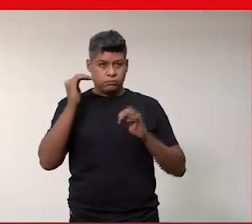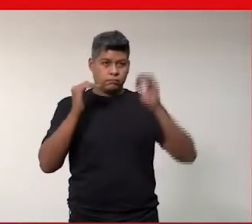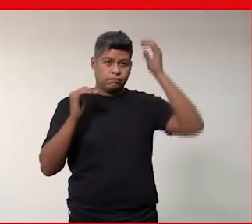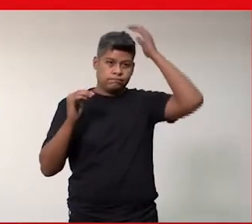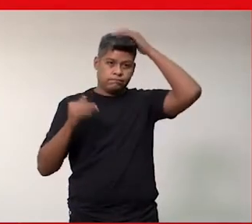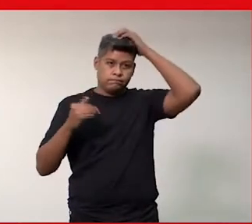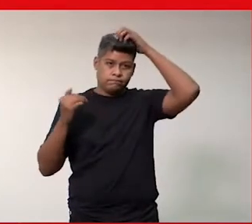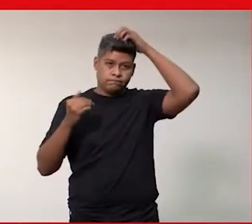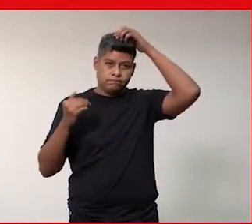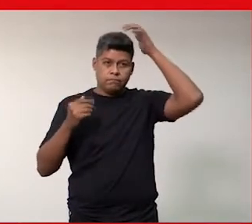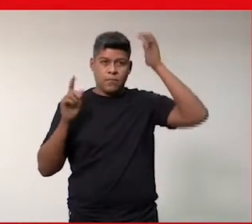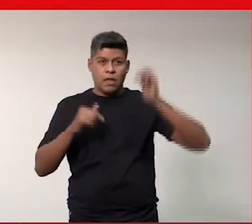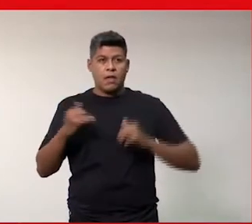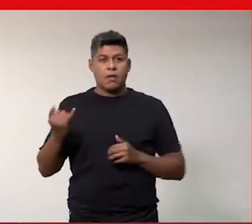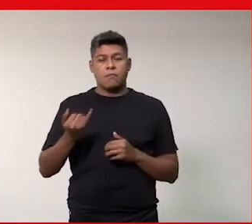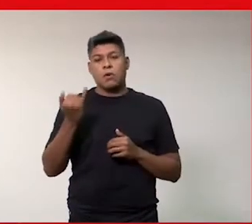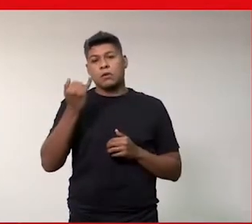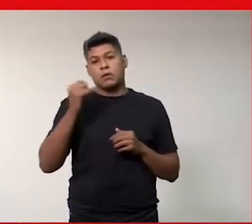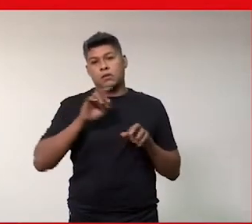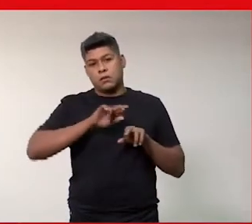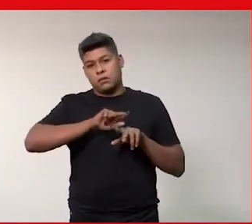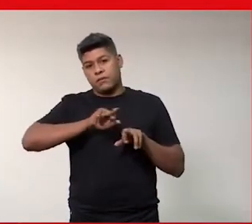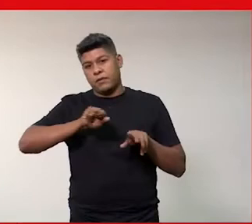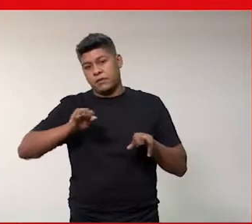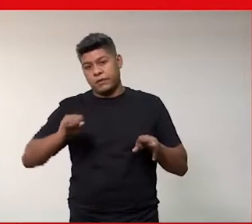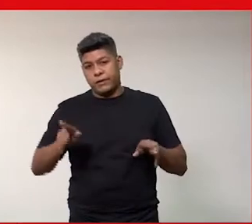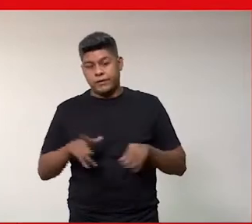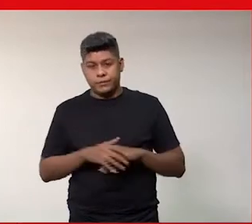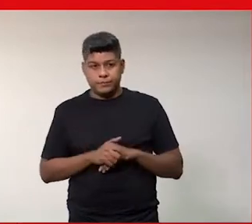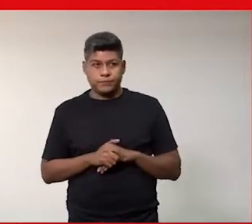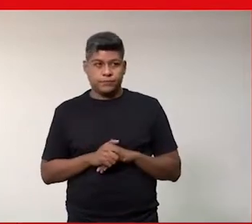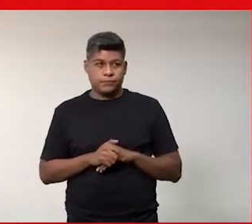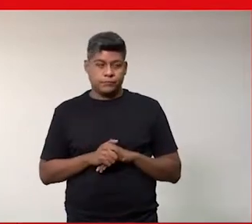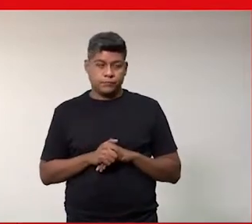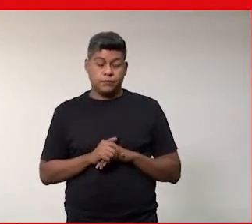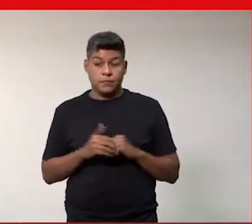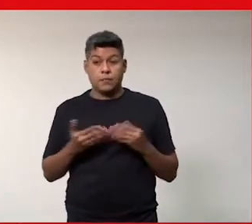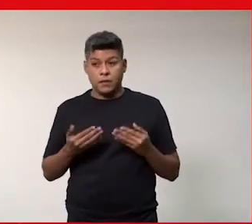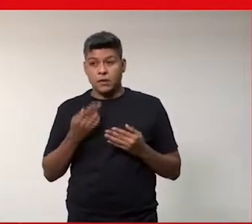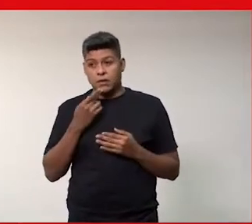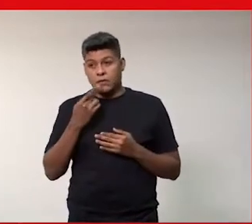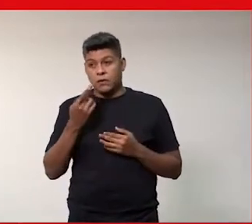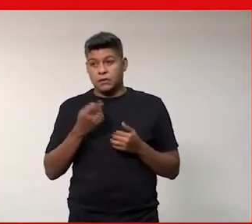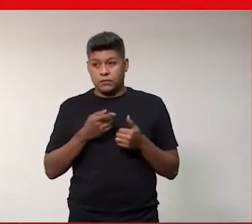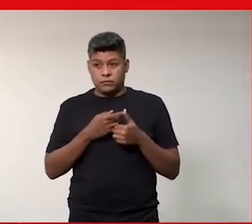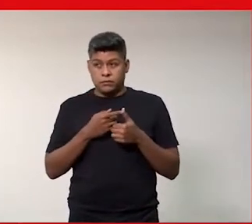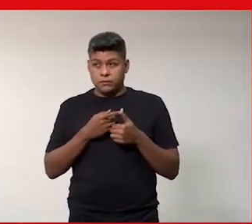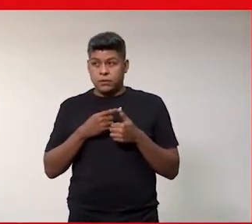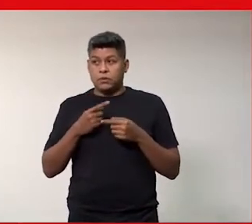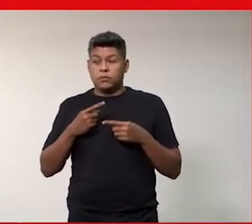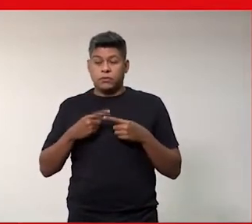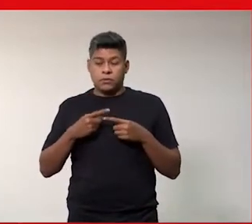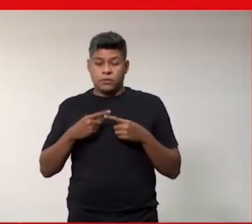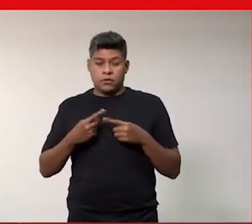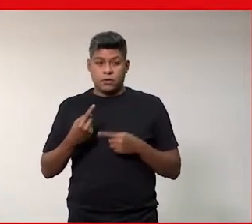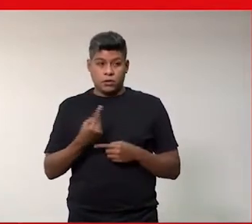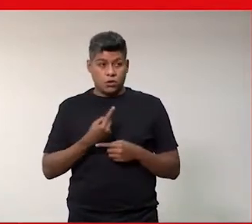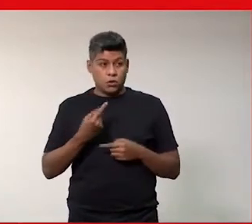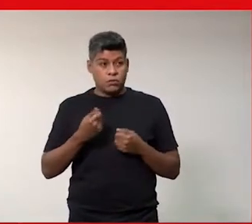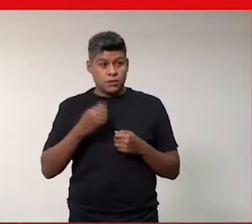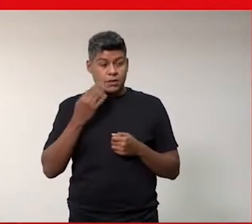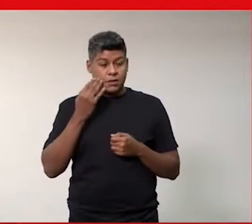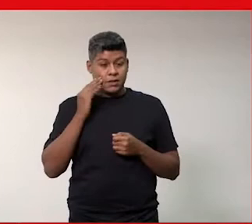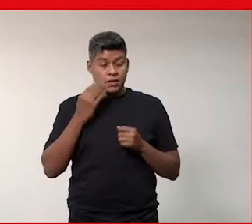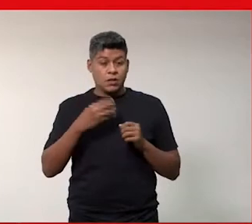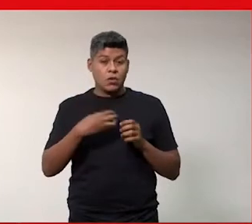dois, da importância da diversidade. Então, falando sobre o um, por quê? A gente tem que compreender